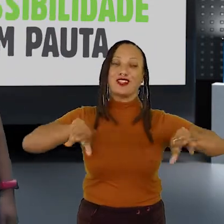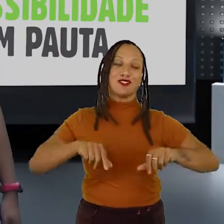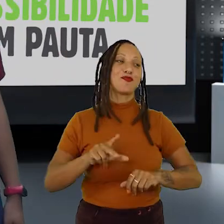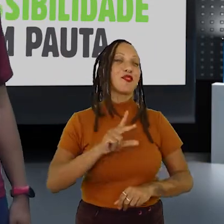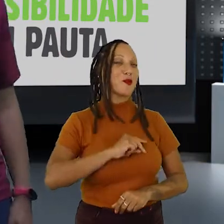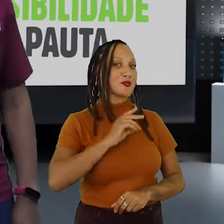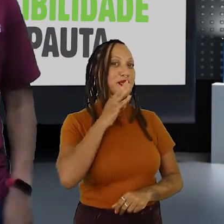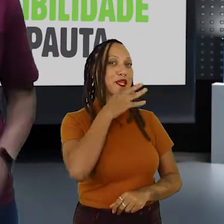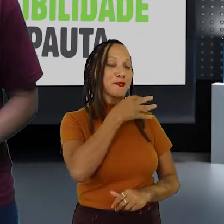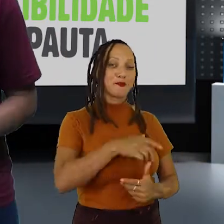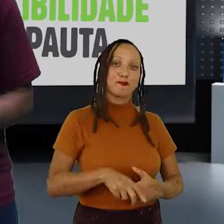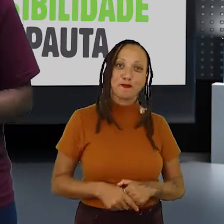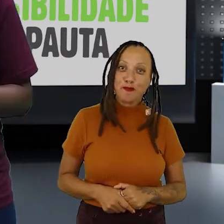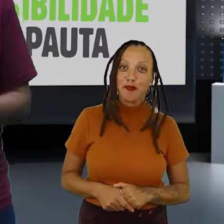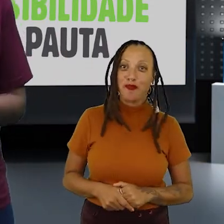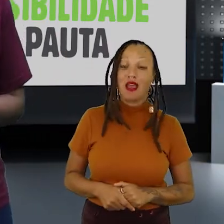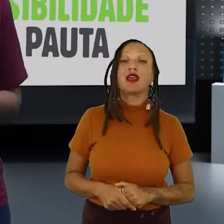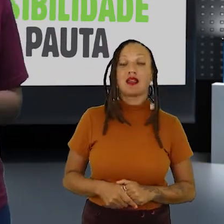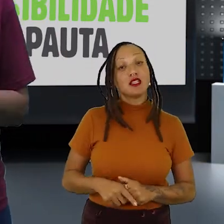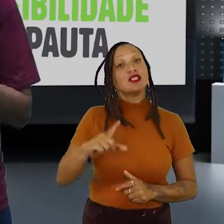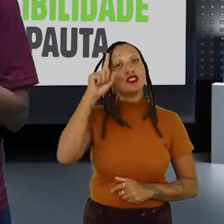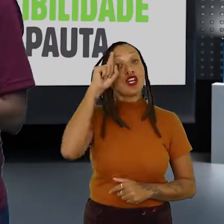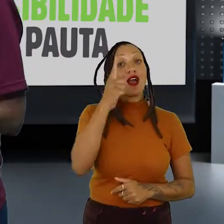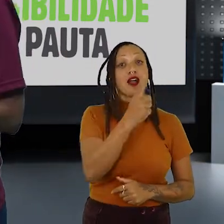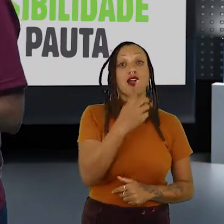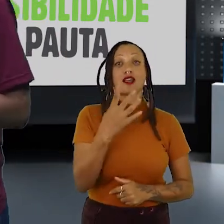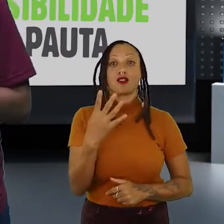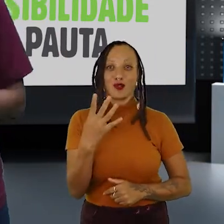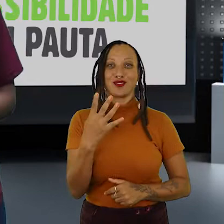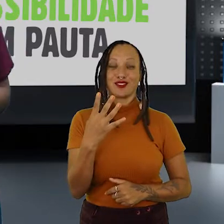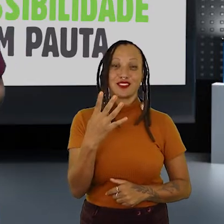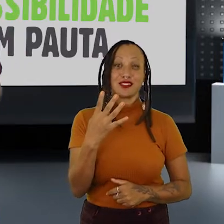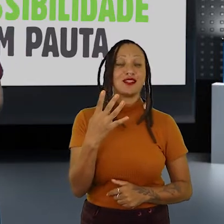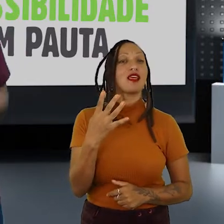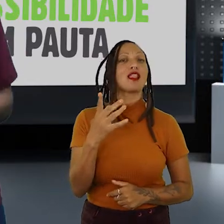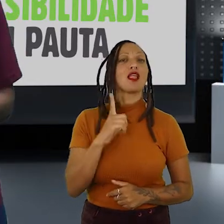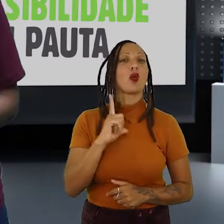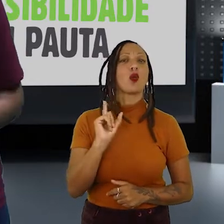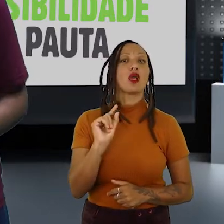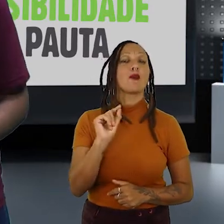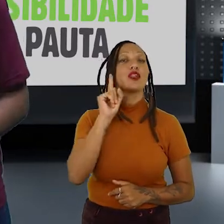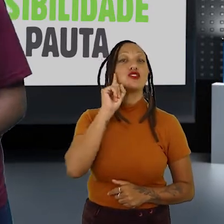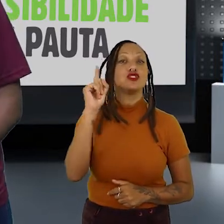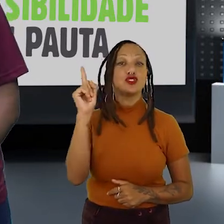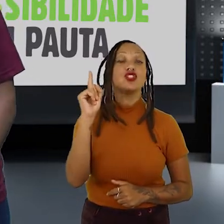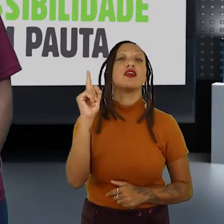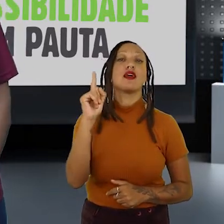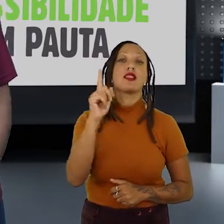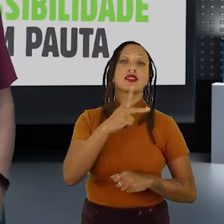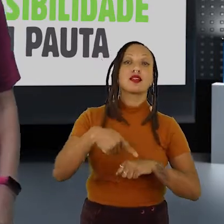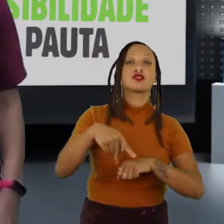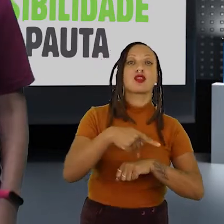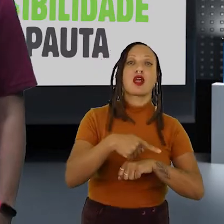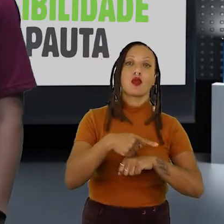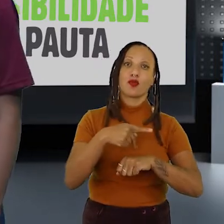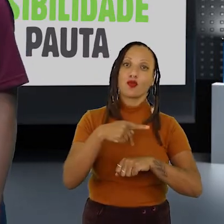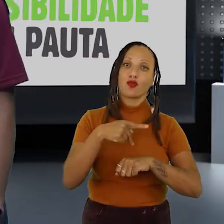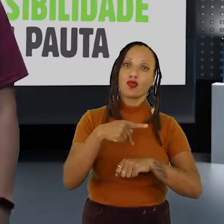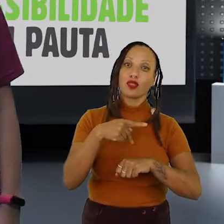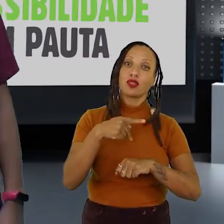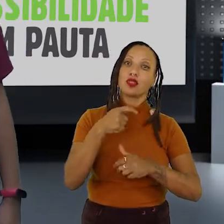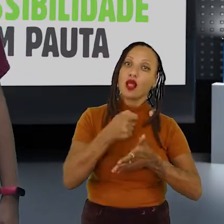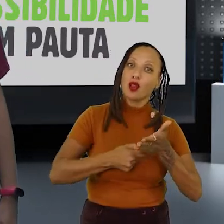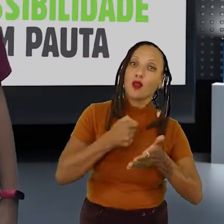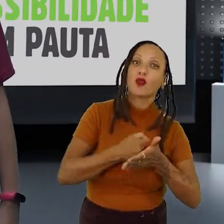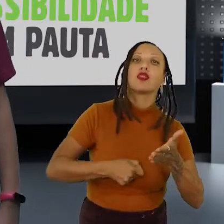calendário inclusivo, no dia 14, a gente celebra o Dia Nacional da Luta pela Educação Inclusiva, promovido